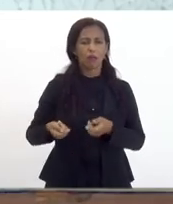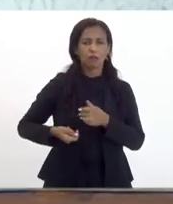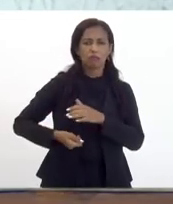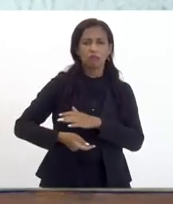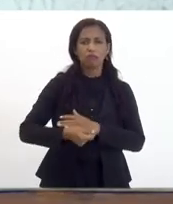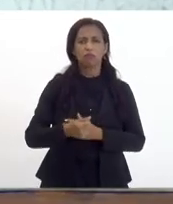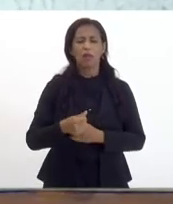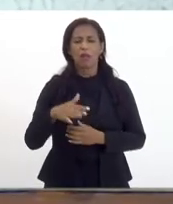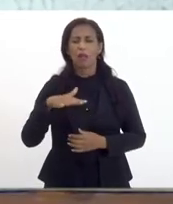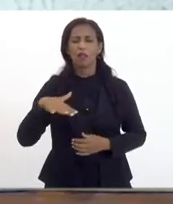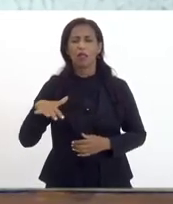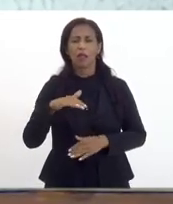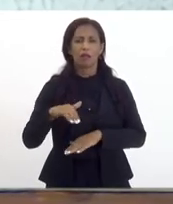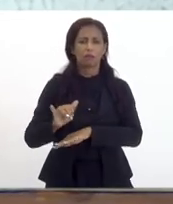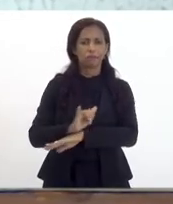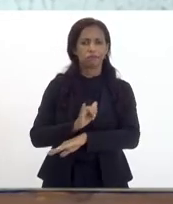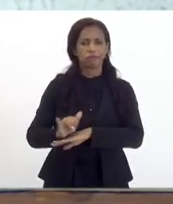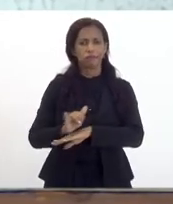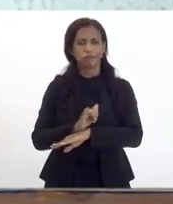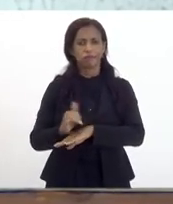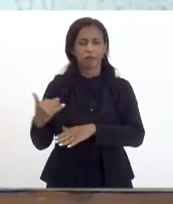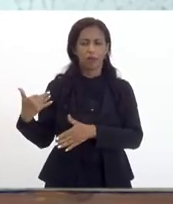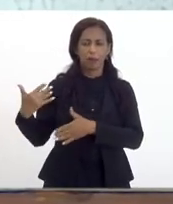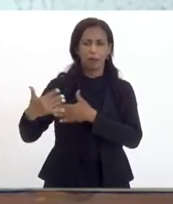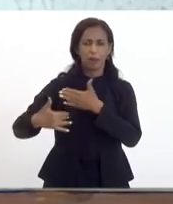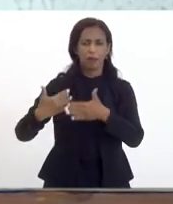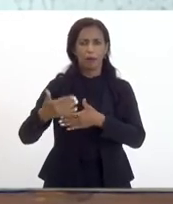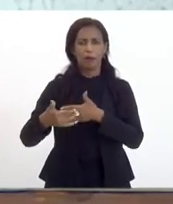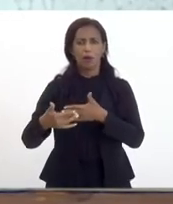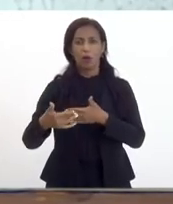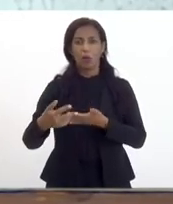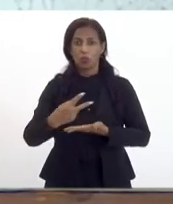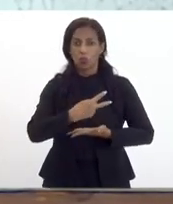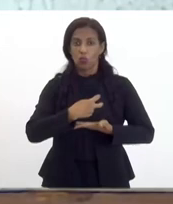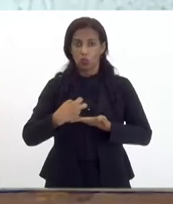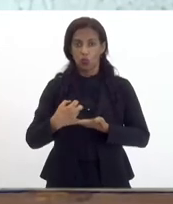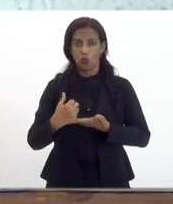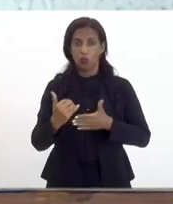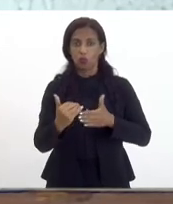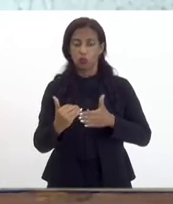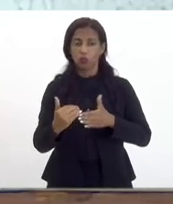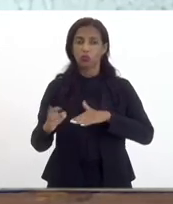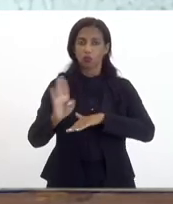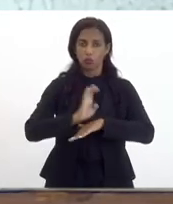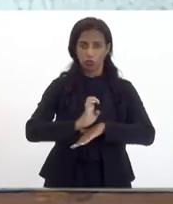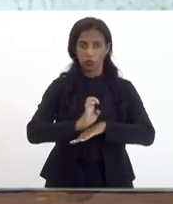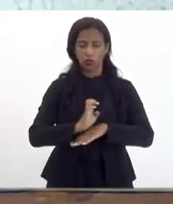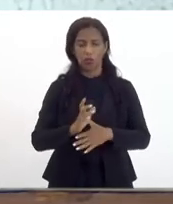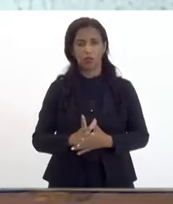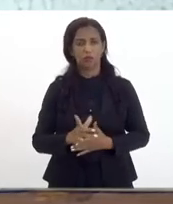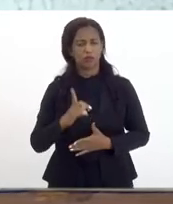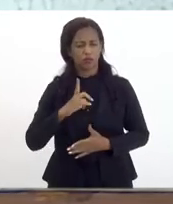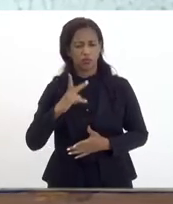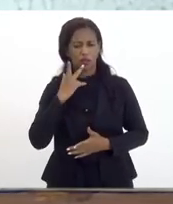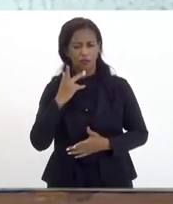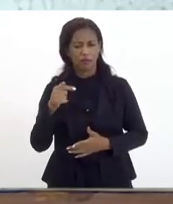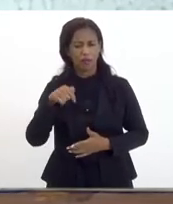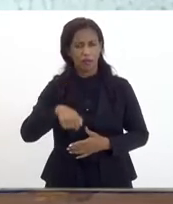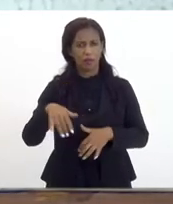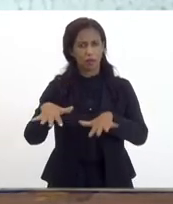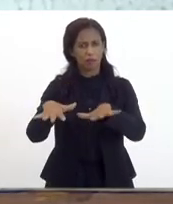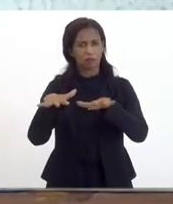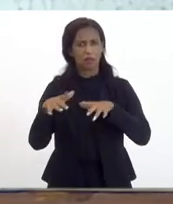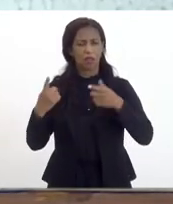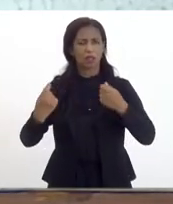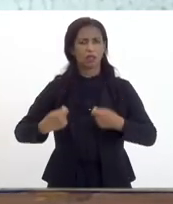em áreas estratégicas através do nosso fundo do fundo soberano já citei aqui neste plenário dessa casa